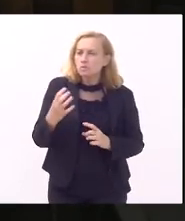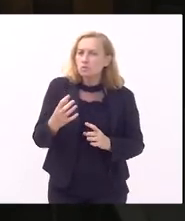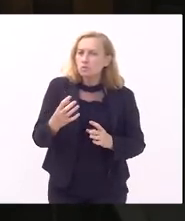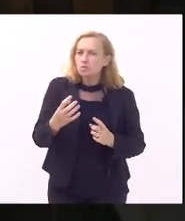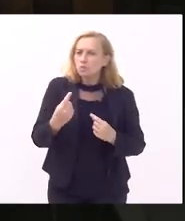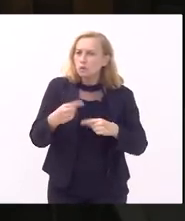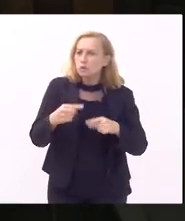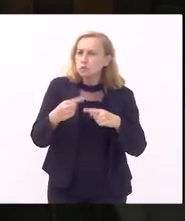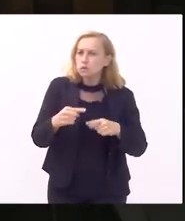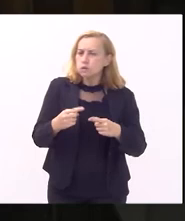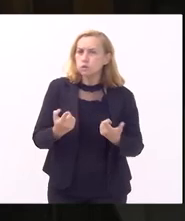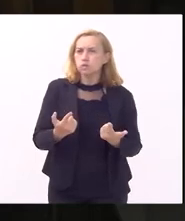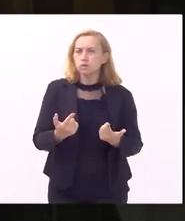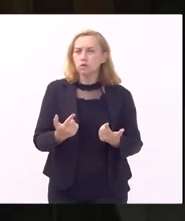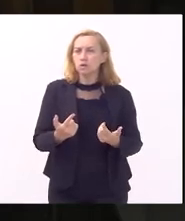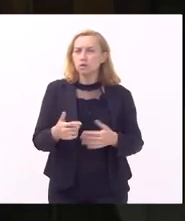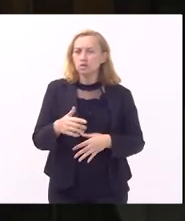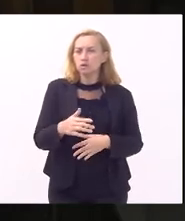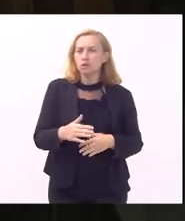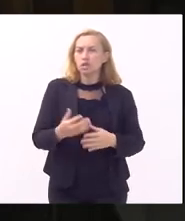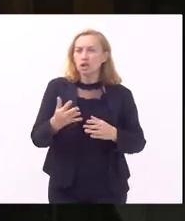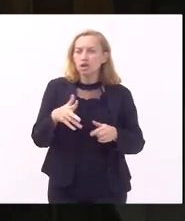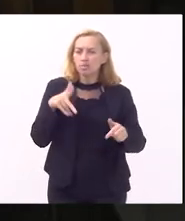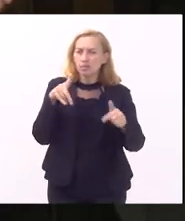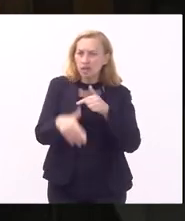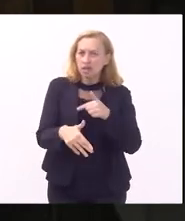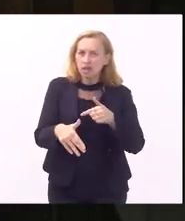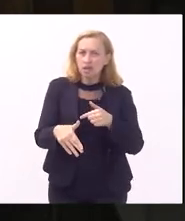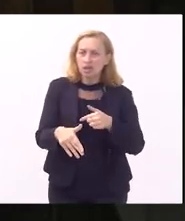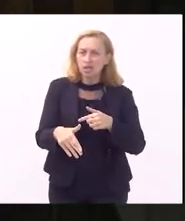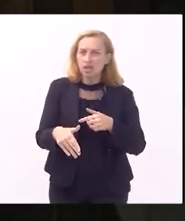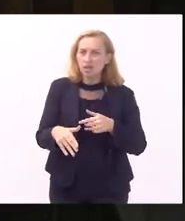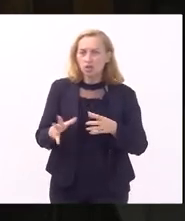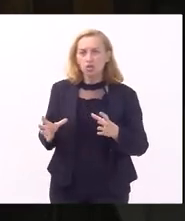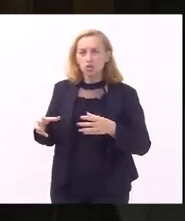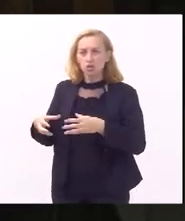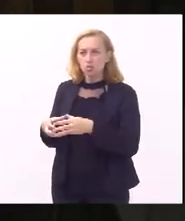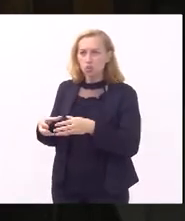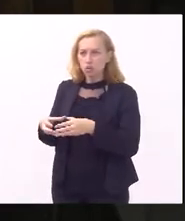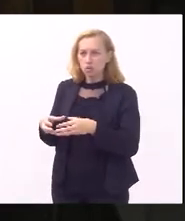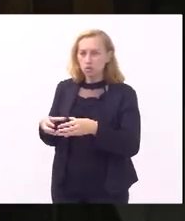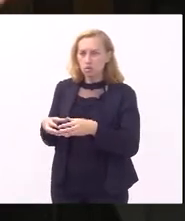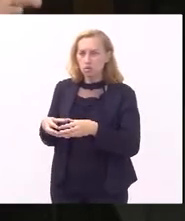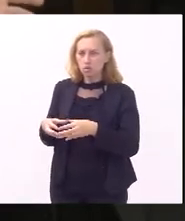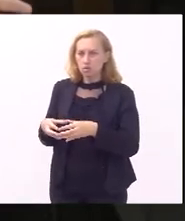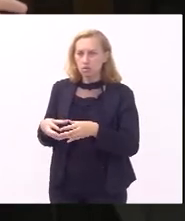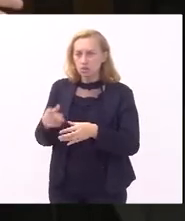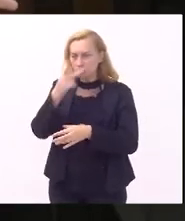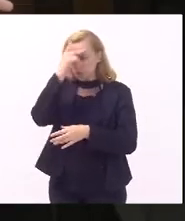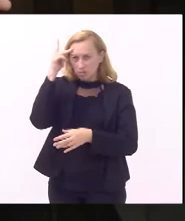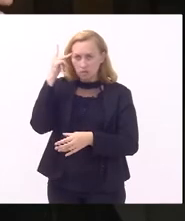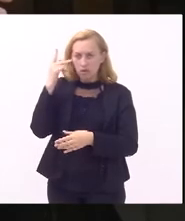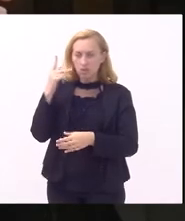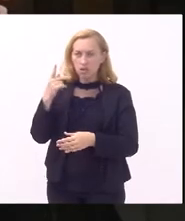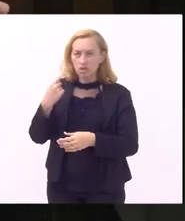impedir que uma parcela da população frequente uma escola pública